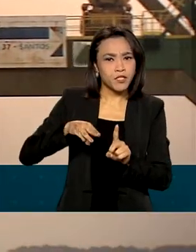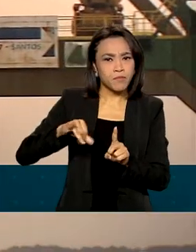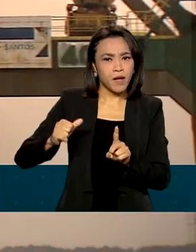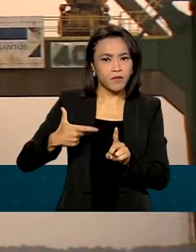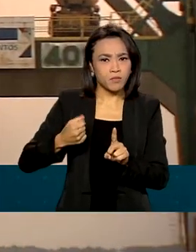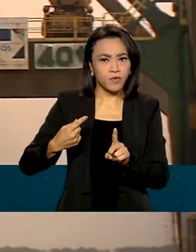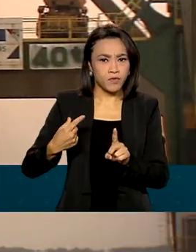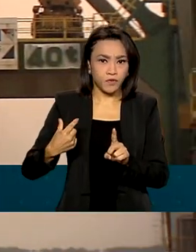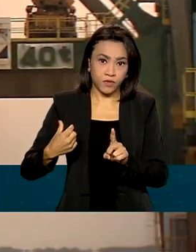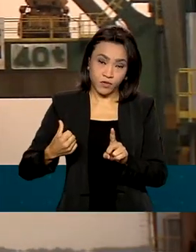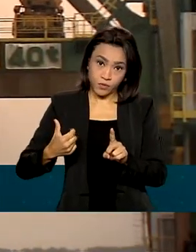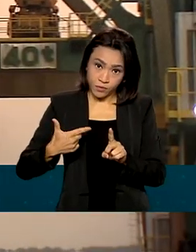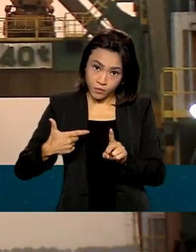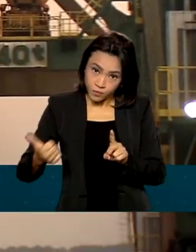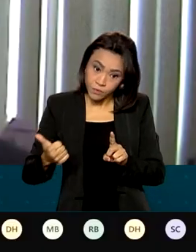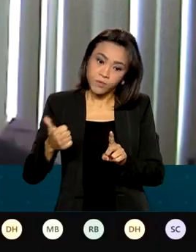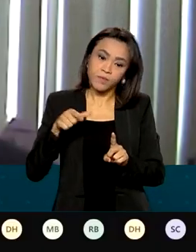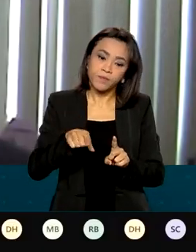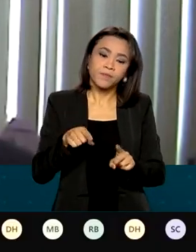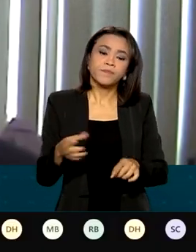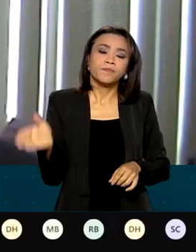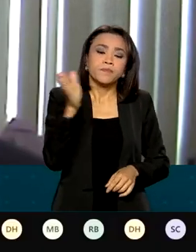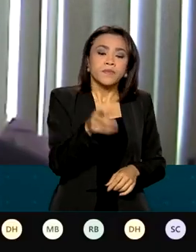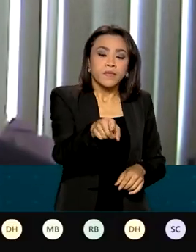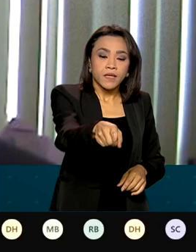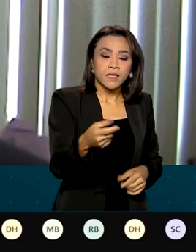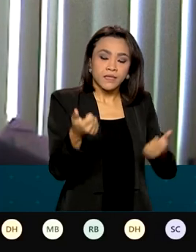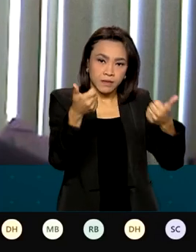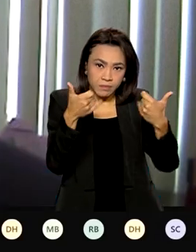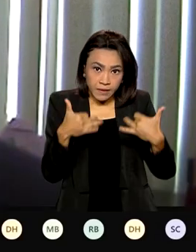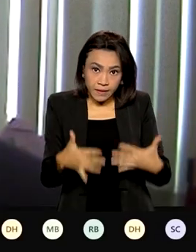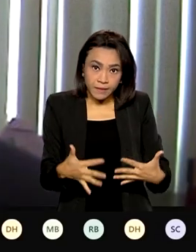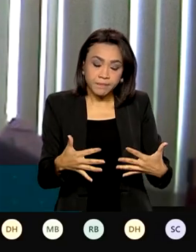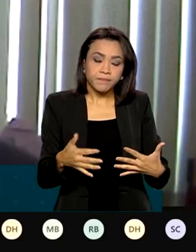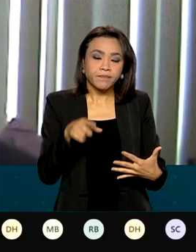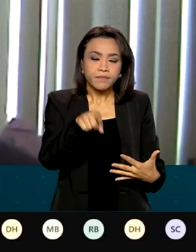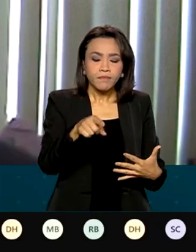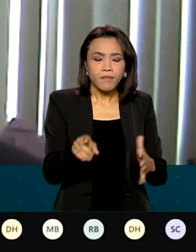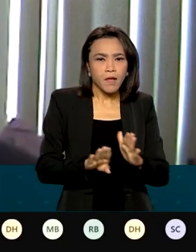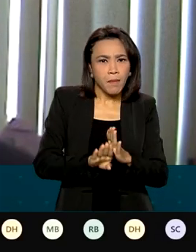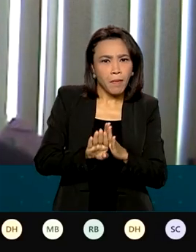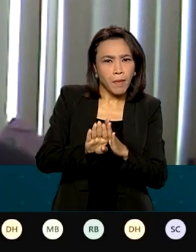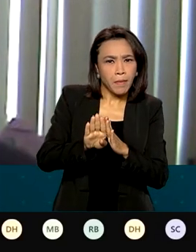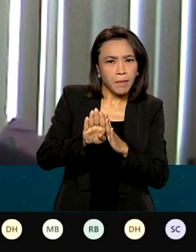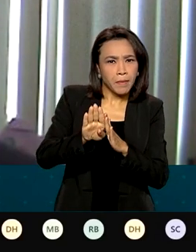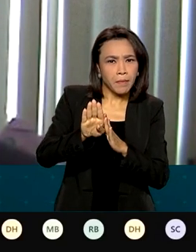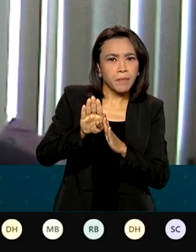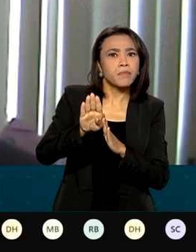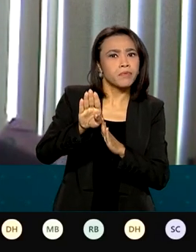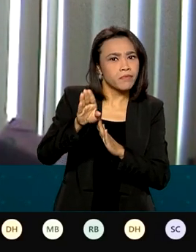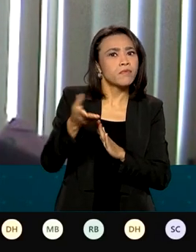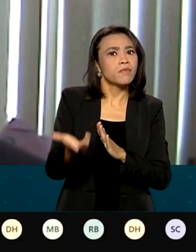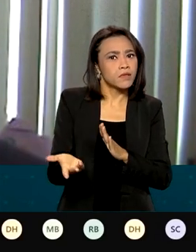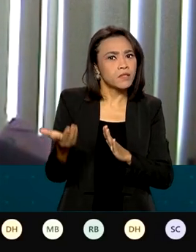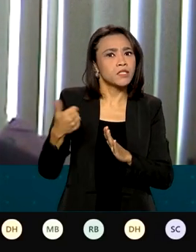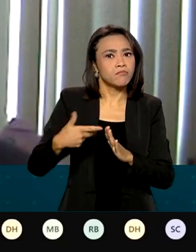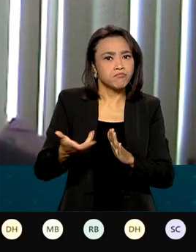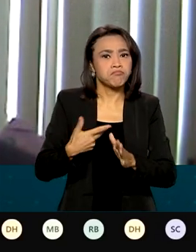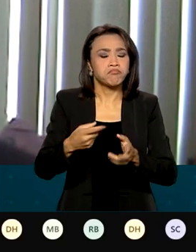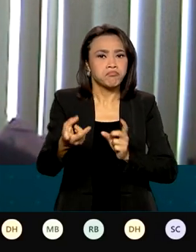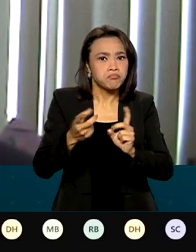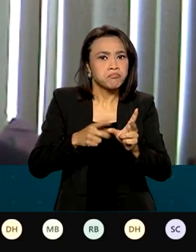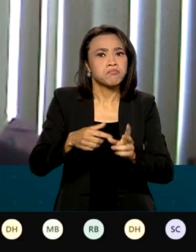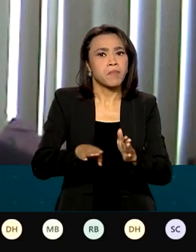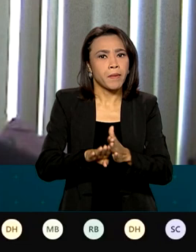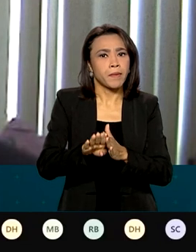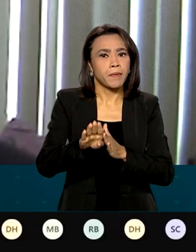,5 bilhões de dólares. Dado que a importação vem crescendo acima da taxa da